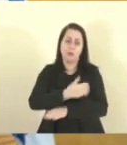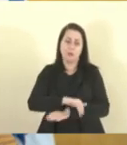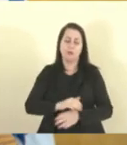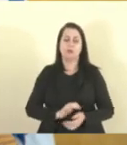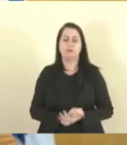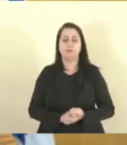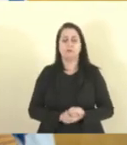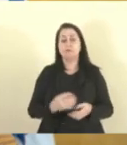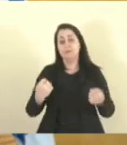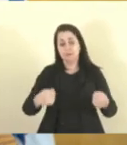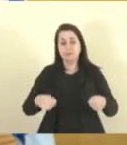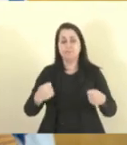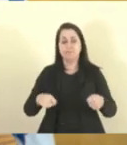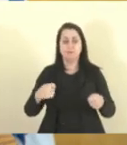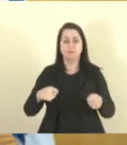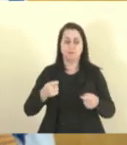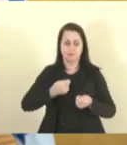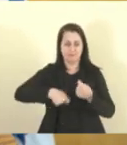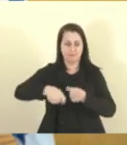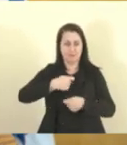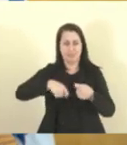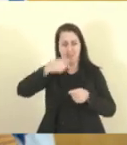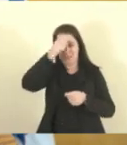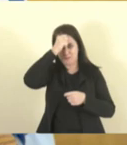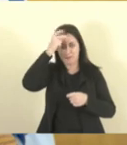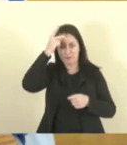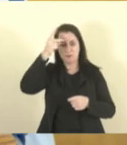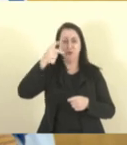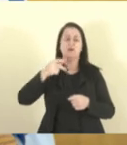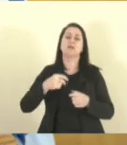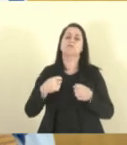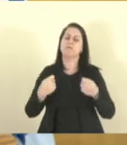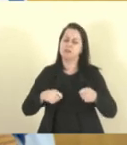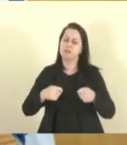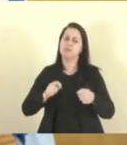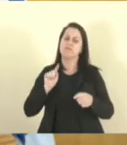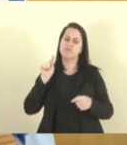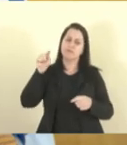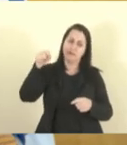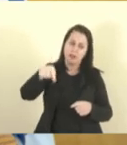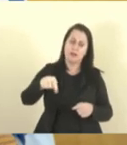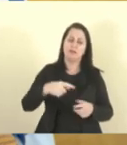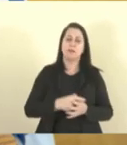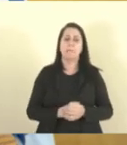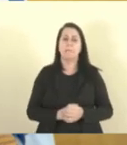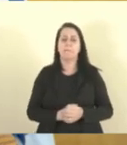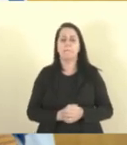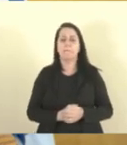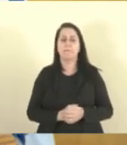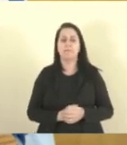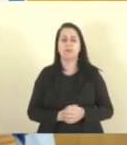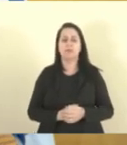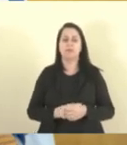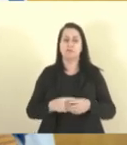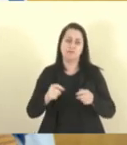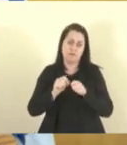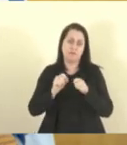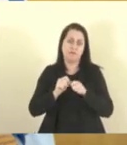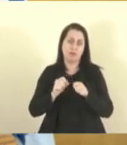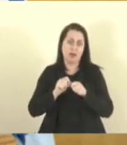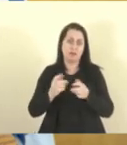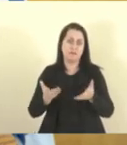É necessário que o gestor público municipal vá lá e faça a parte difícil,